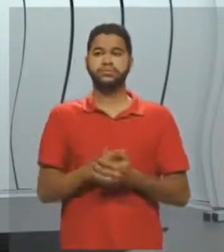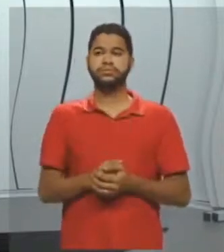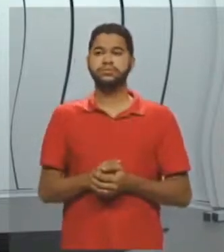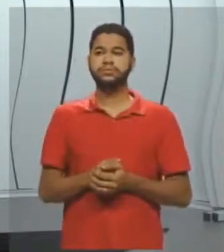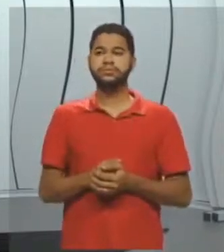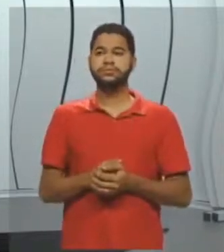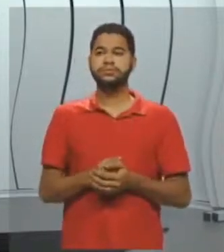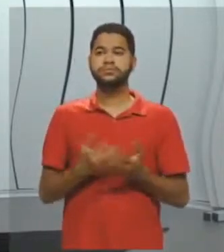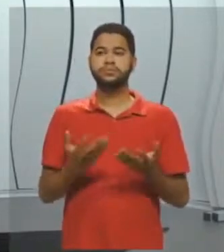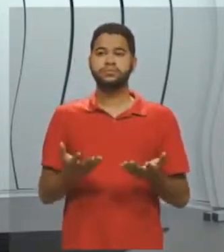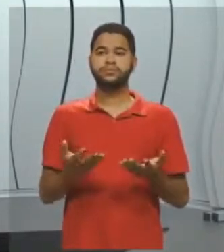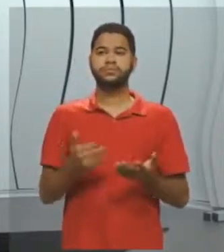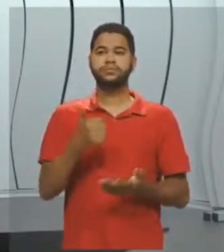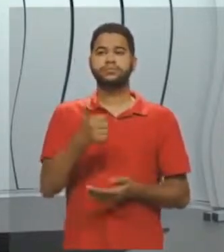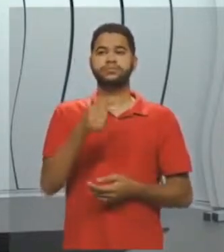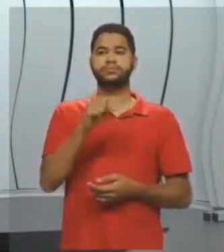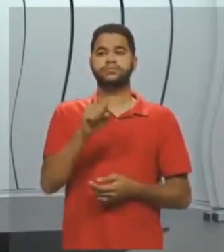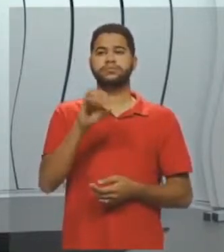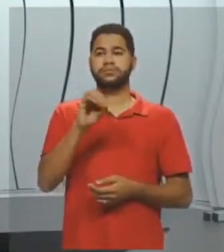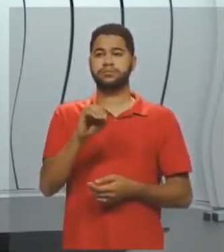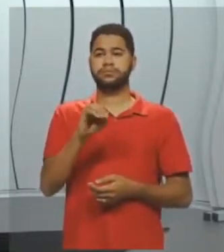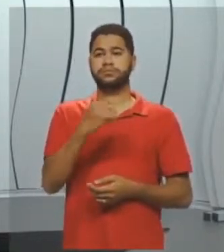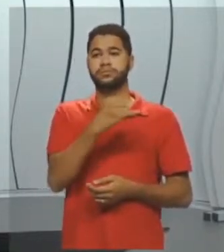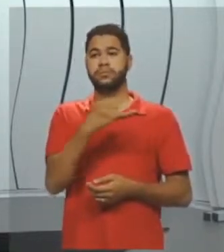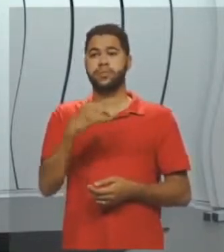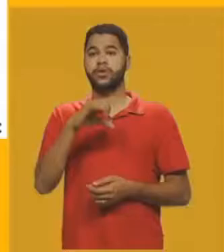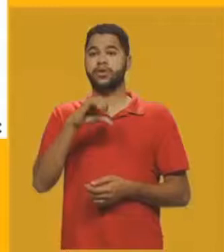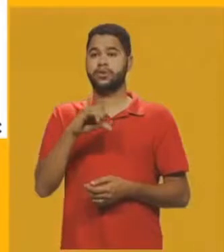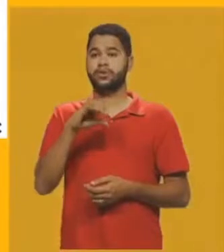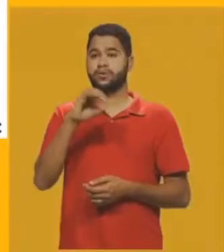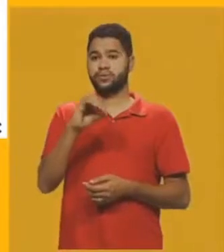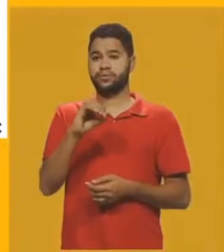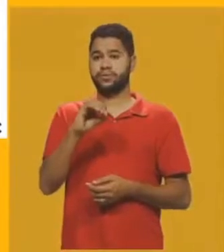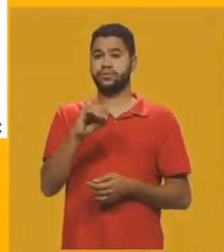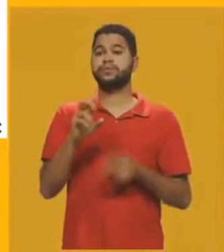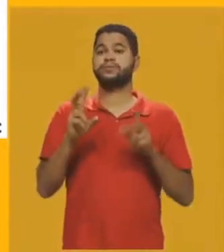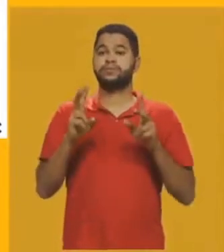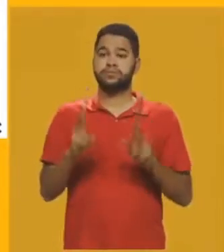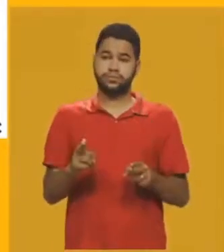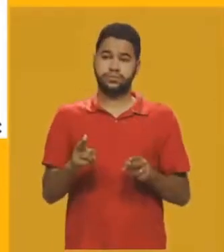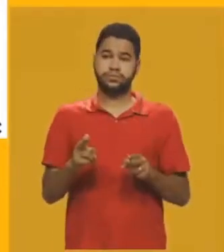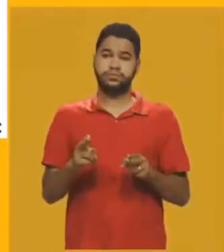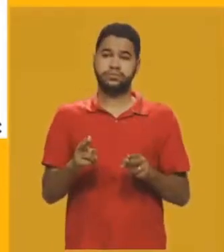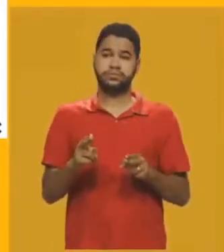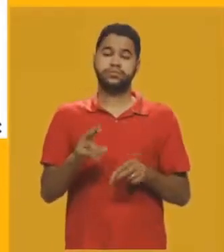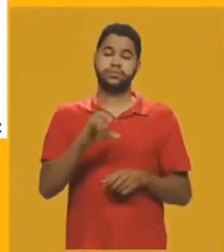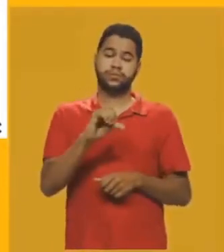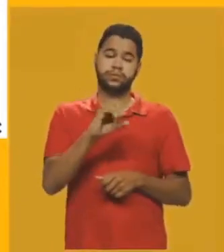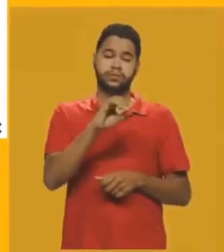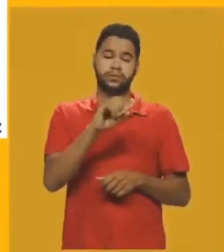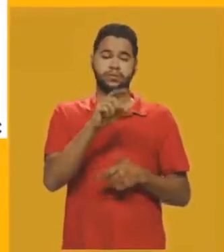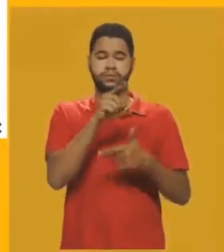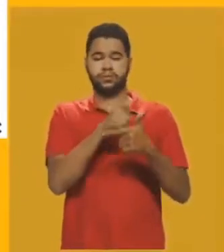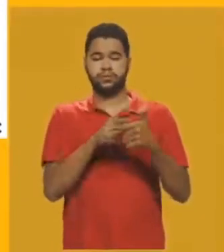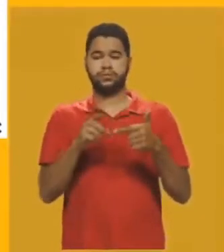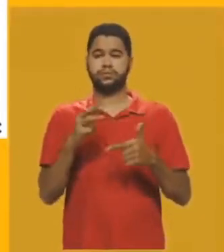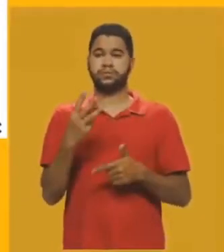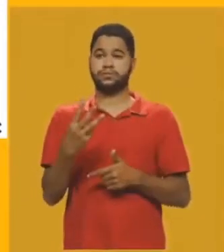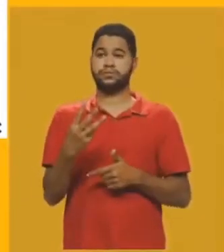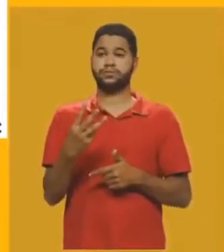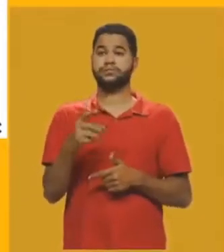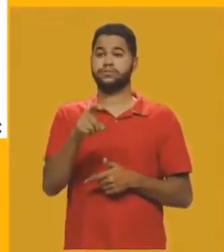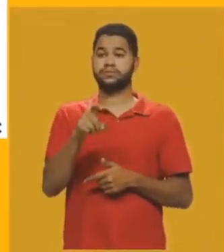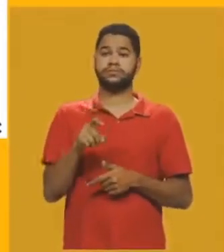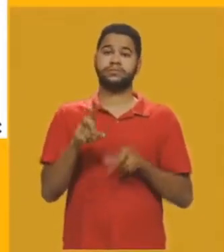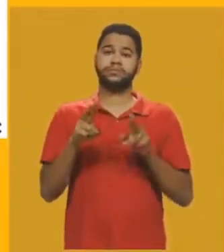Então, vai dar 180 menos 90, que vai ser 90 dividido por 3x é igual